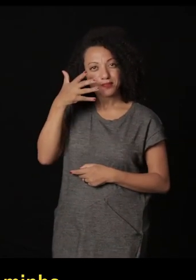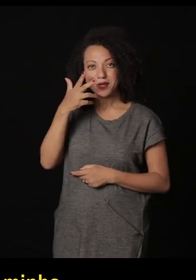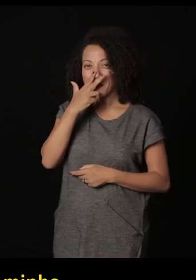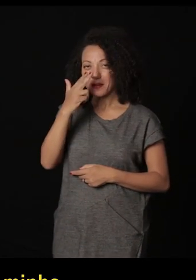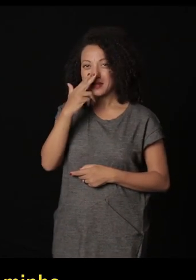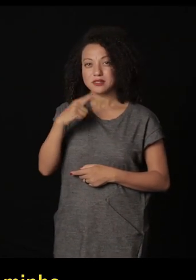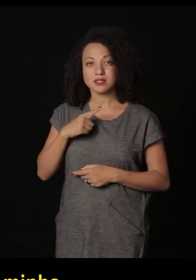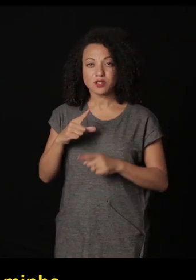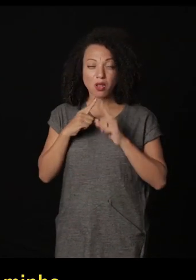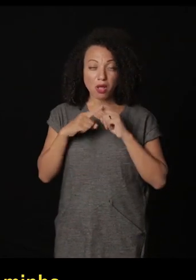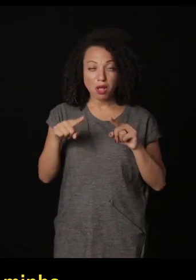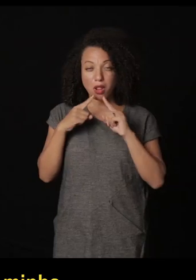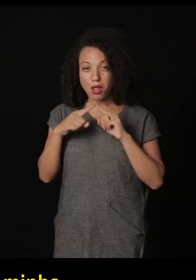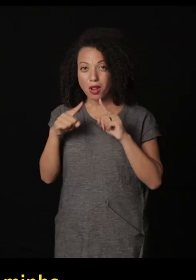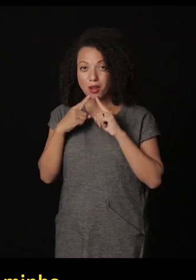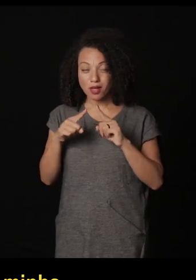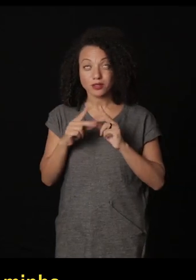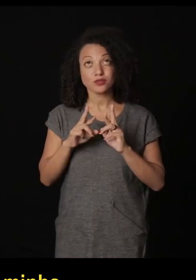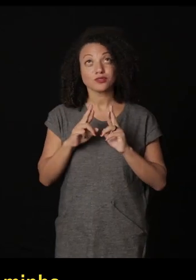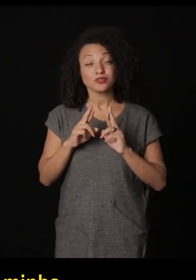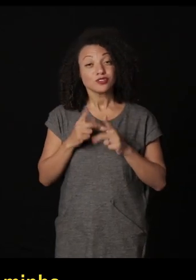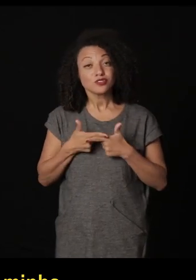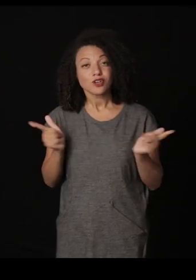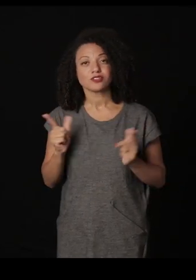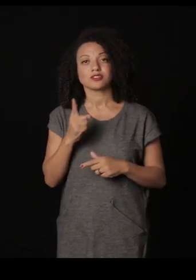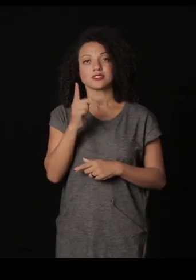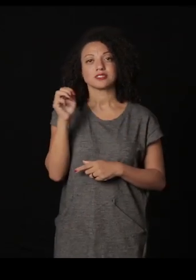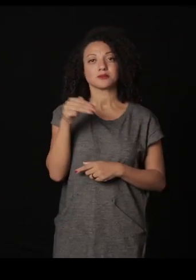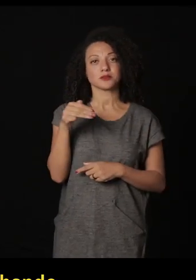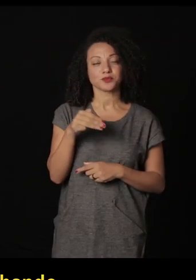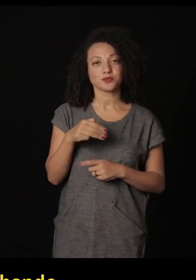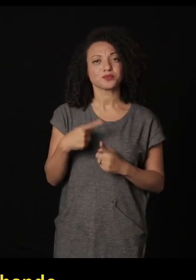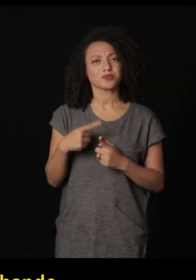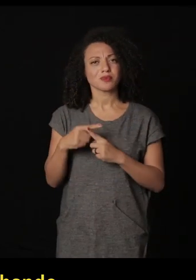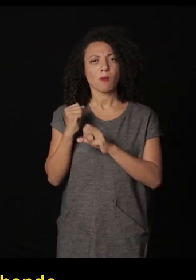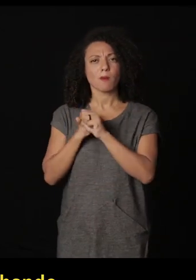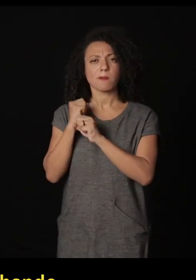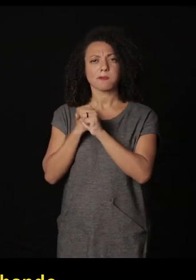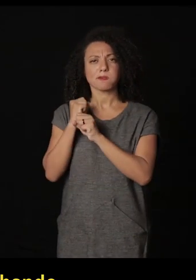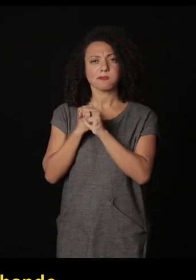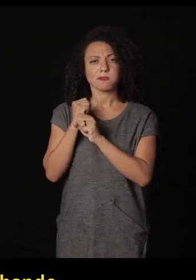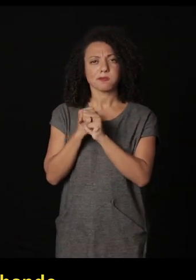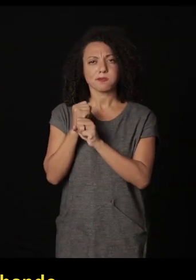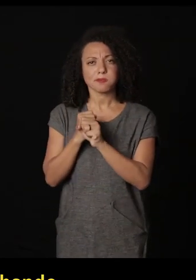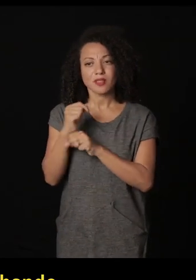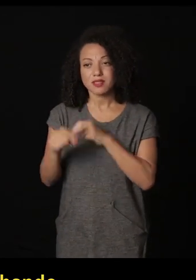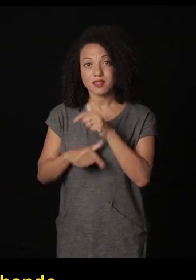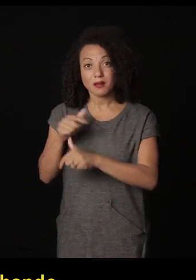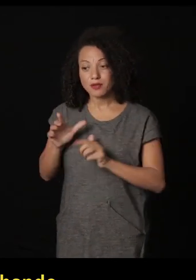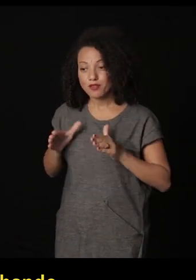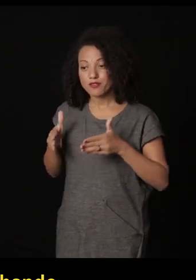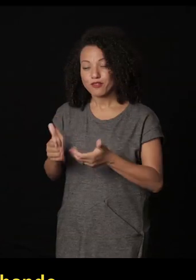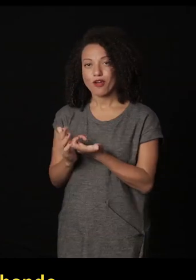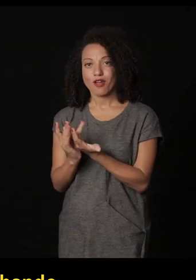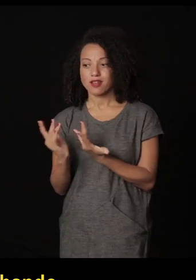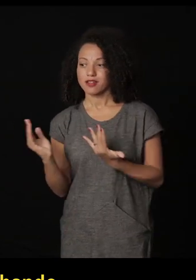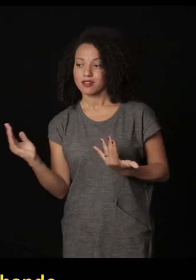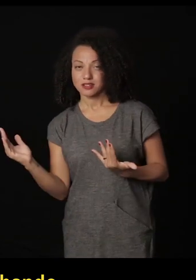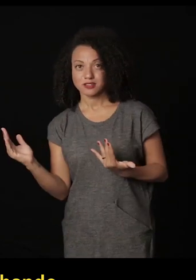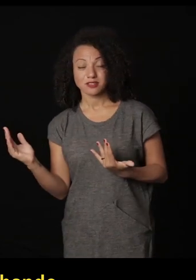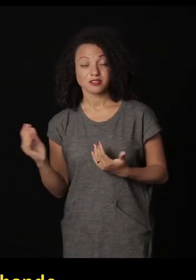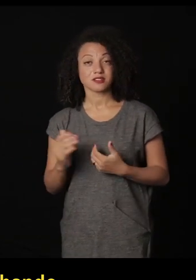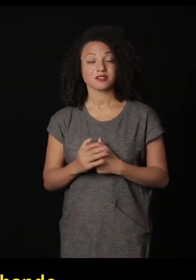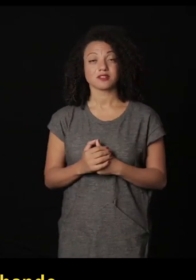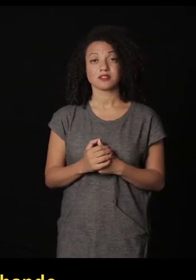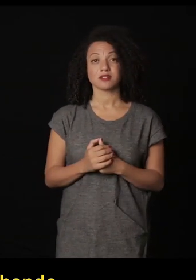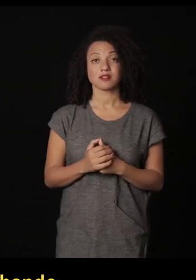a minha fala aqui numa espécie de muro de lamentações porque com tantos anos trabalhando com arquivos